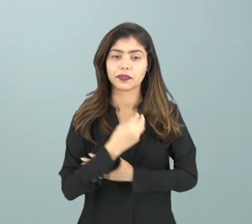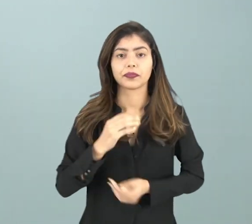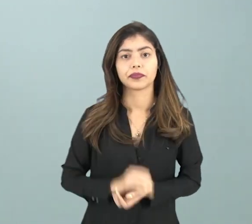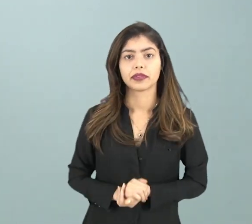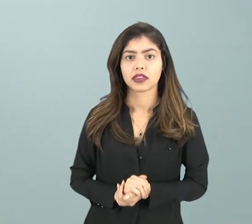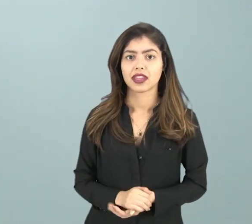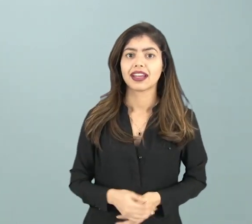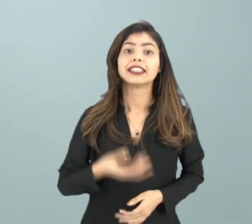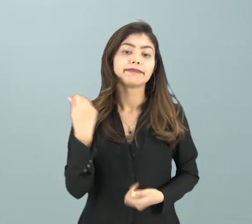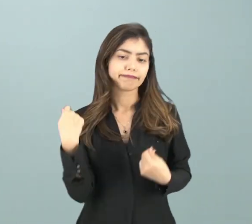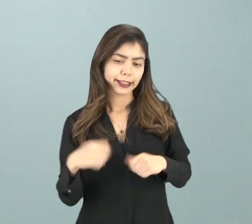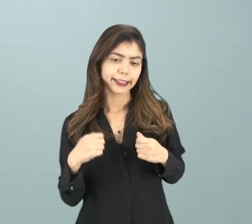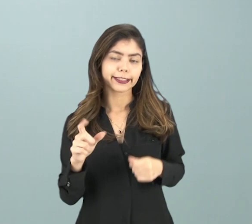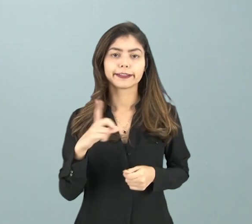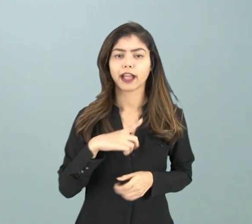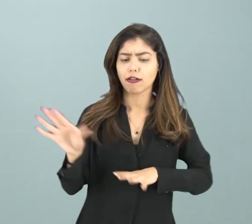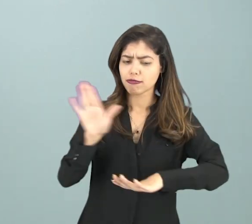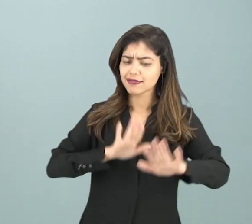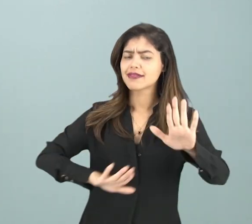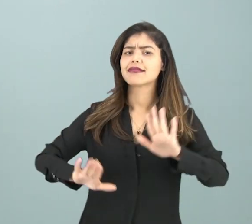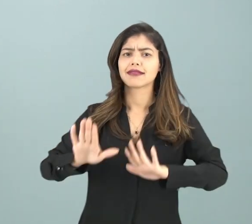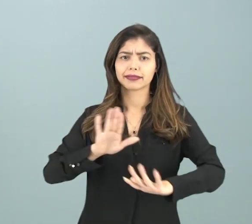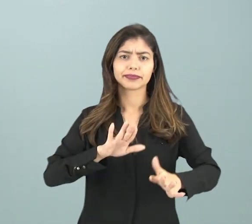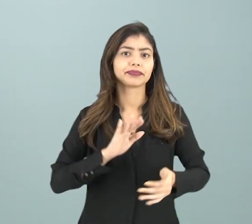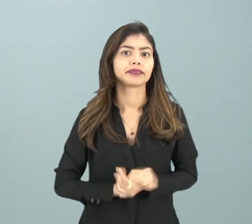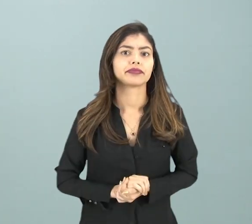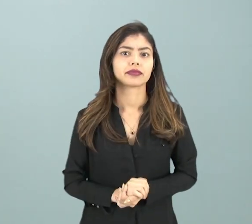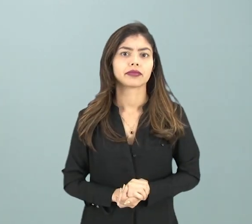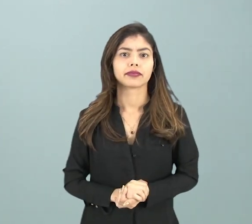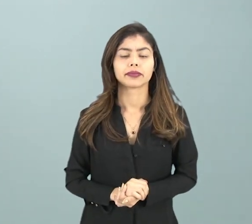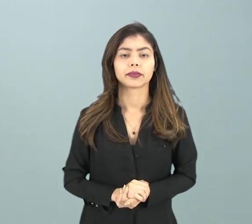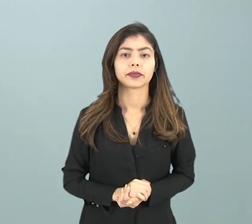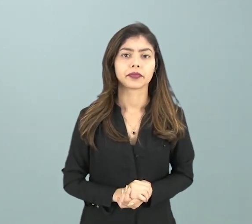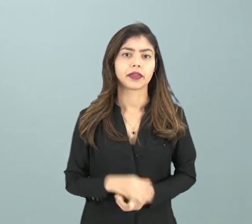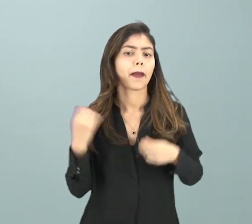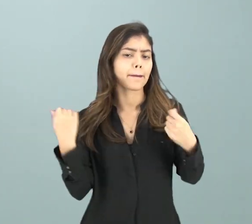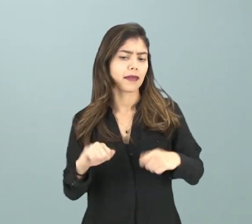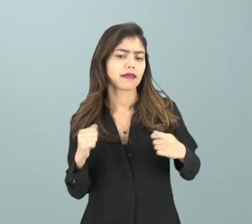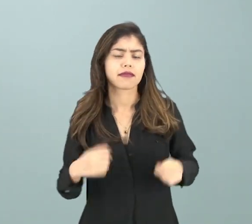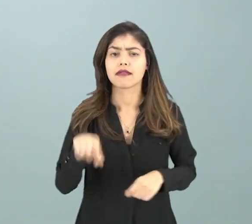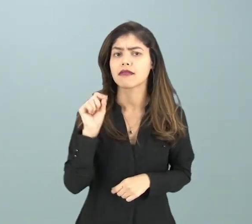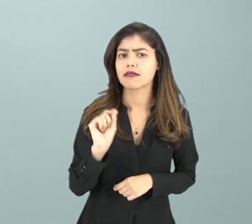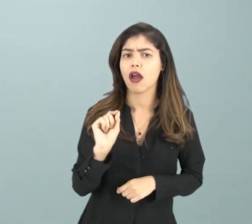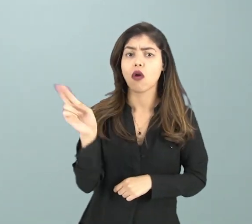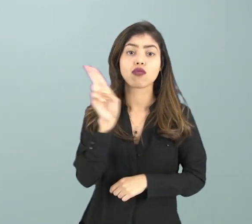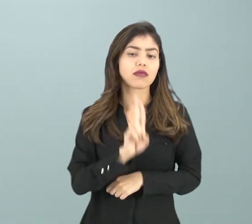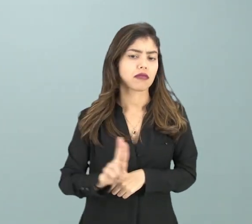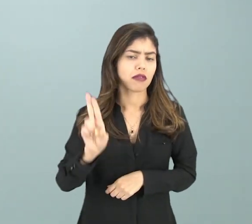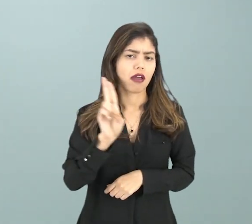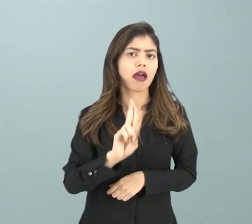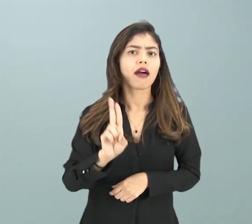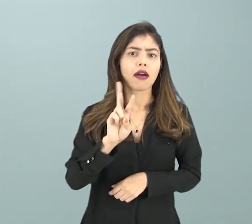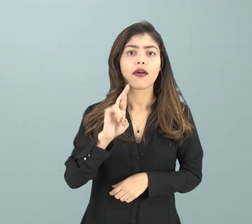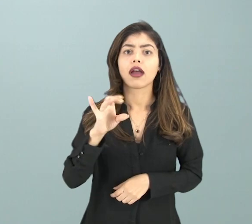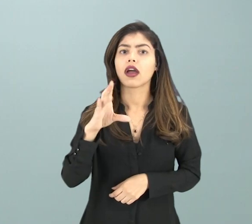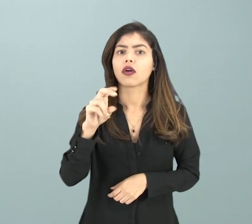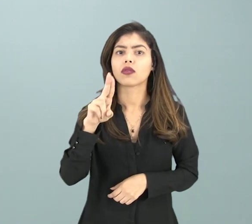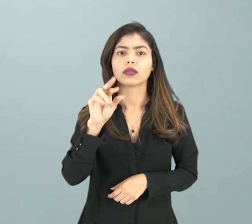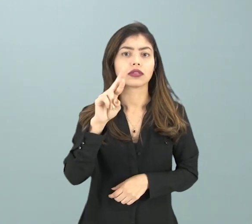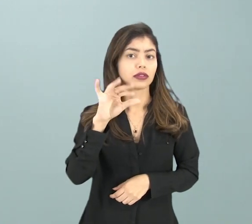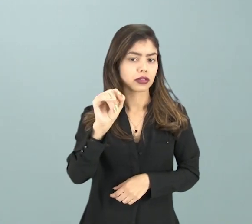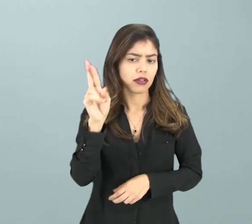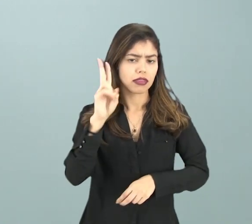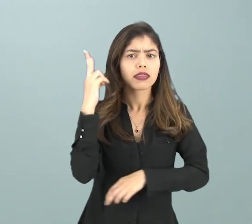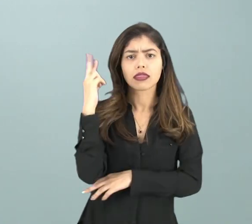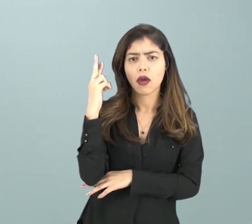Então é necessário zelar, é necessário cuidar, é necessário utilizar os recursos naturais,